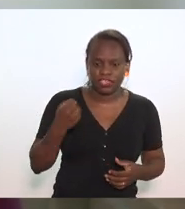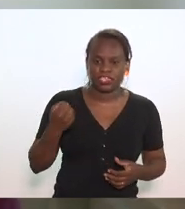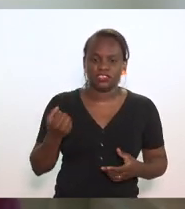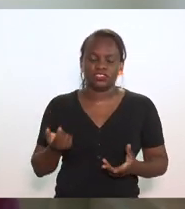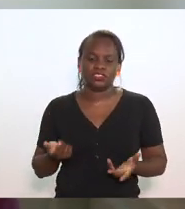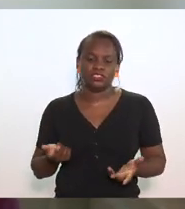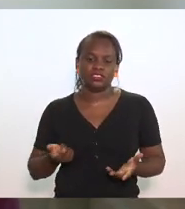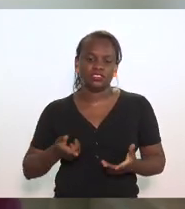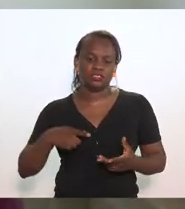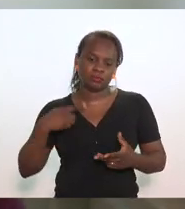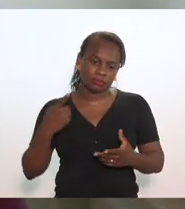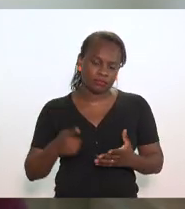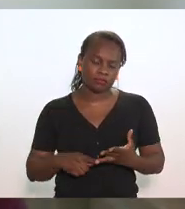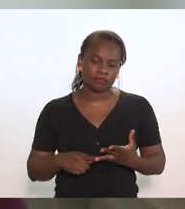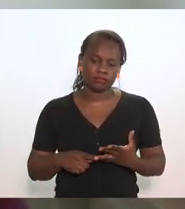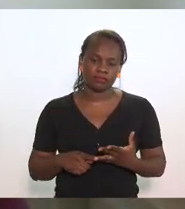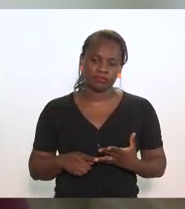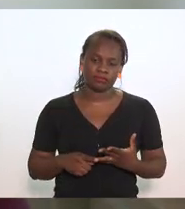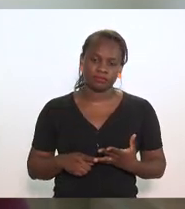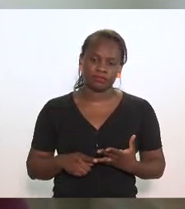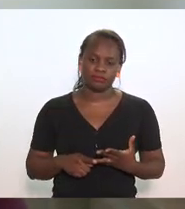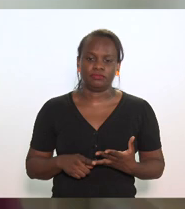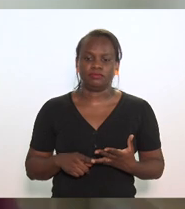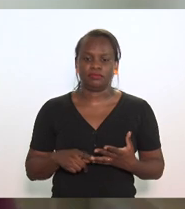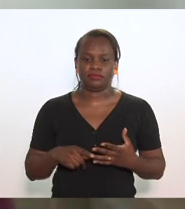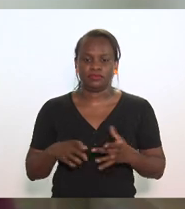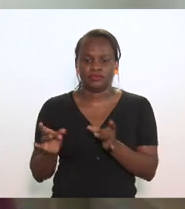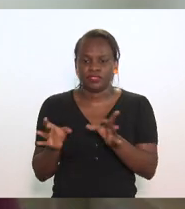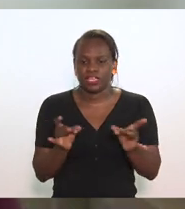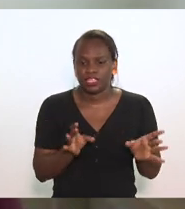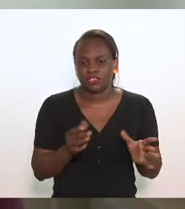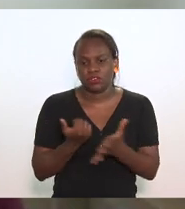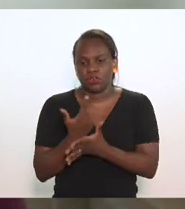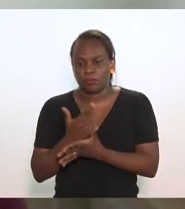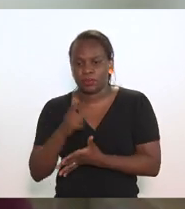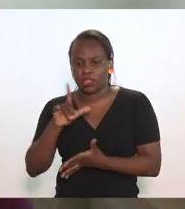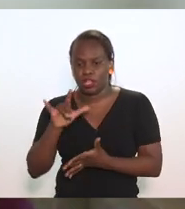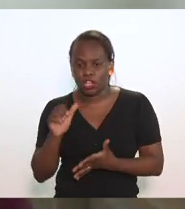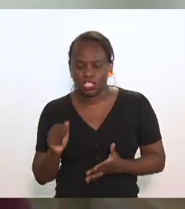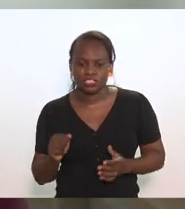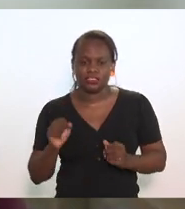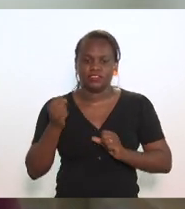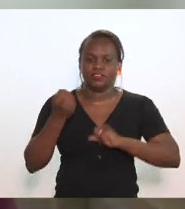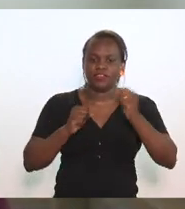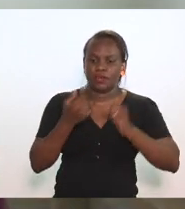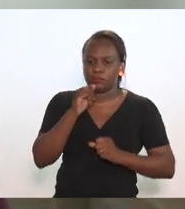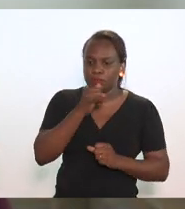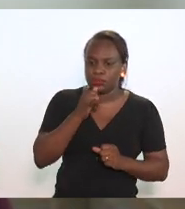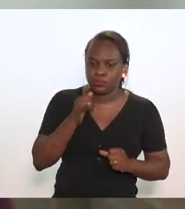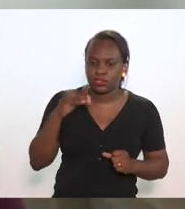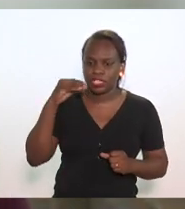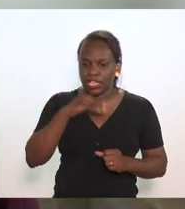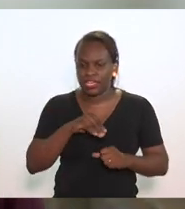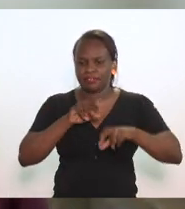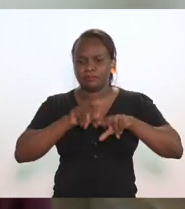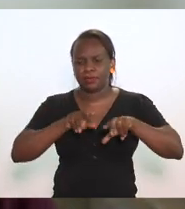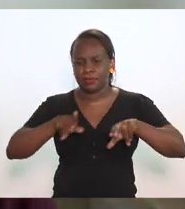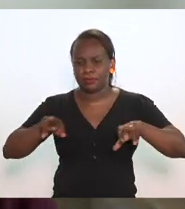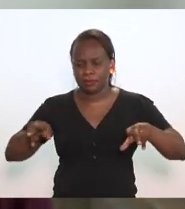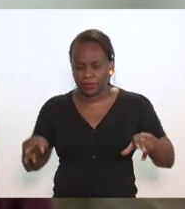passando por atacadista termoelétrica e etc